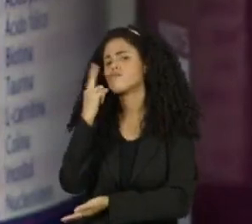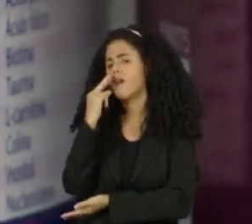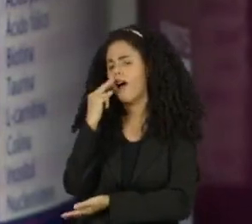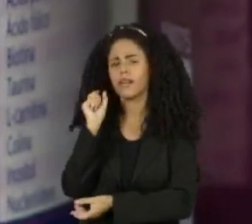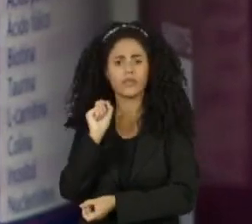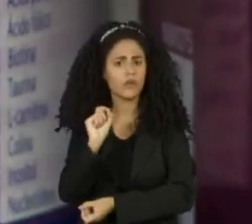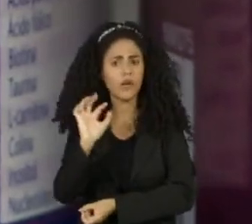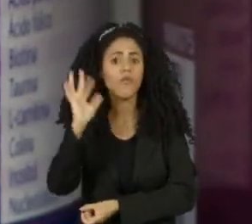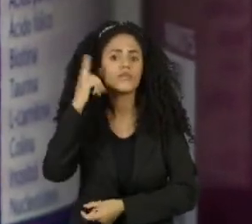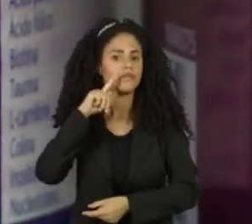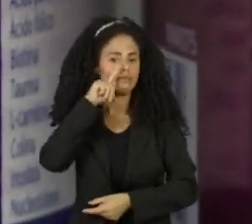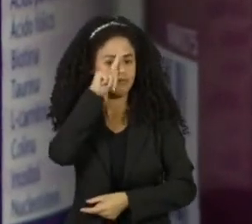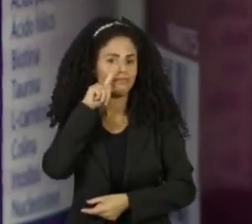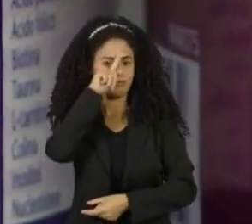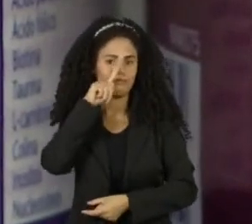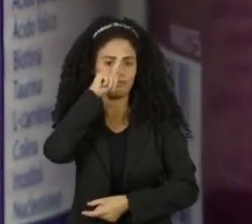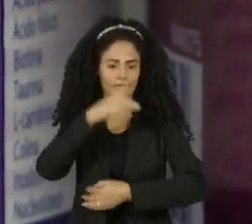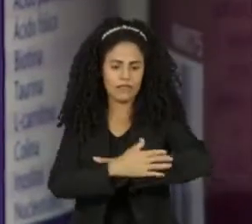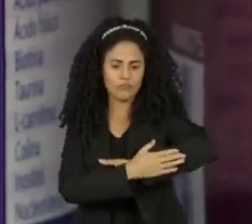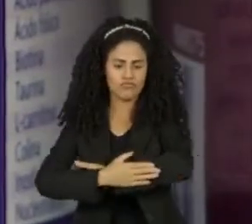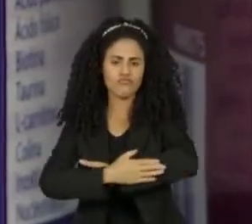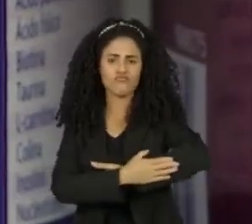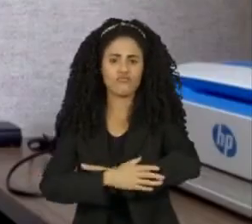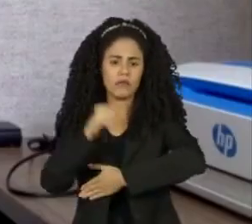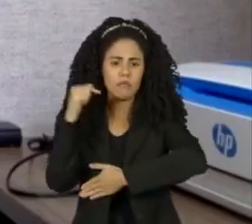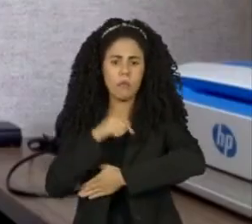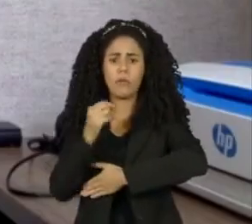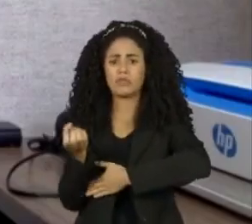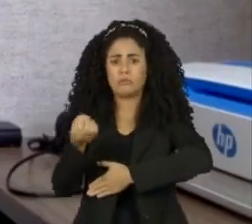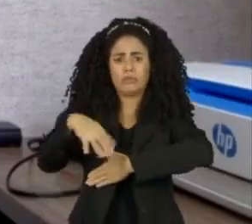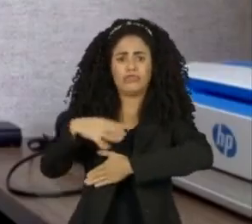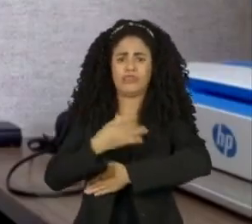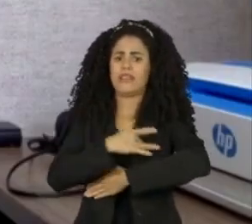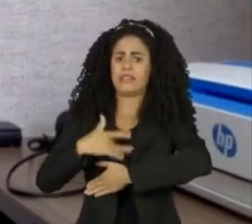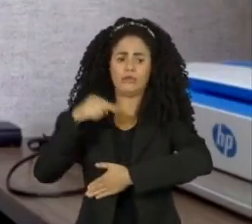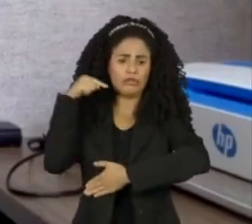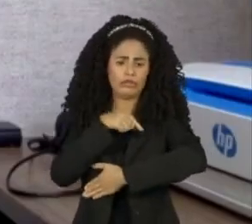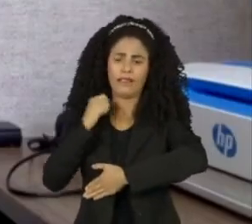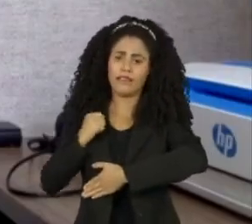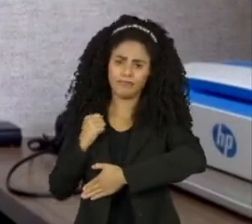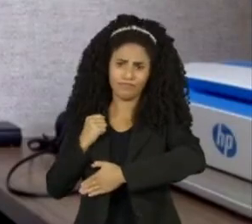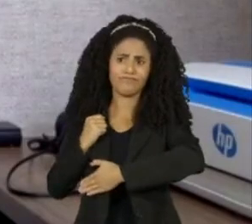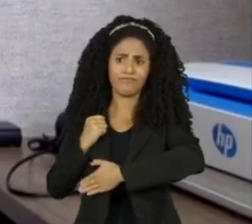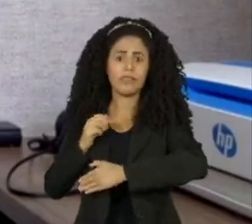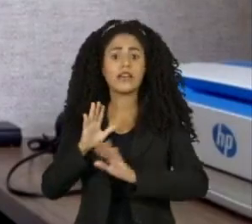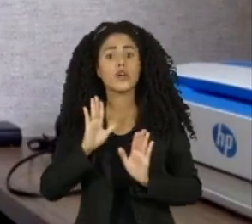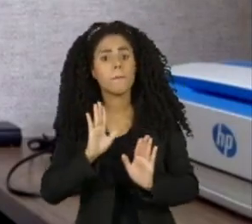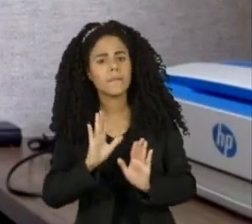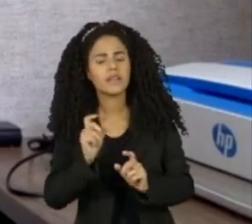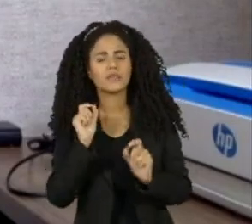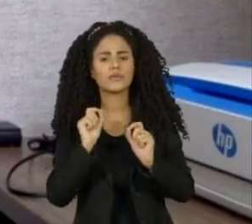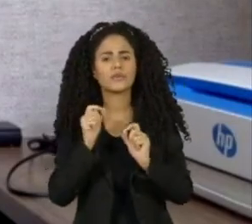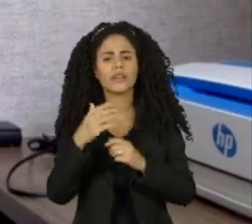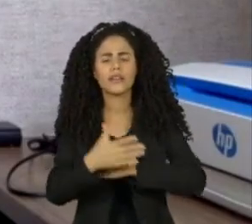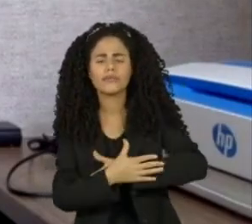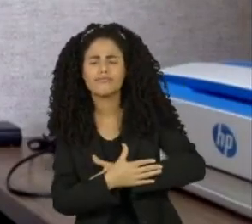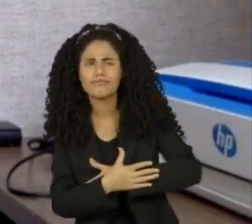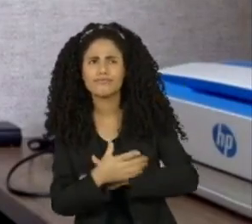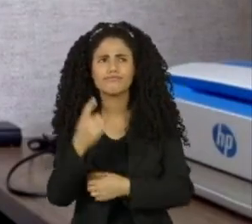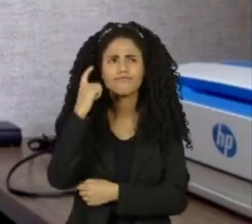o que pode prejudicar o desenvolvimento dos pequenos. Quando isso acontece desnecessariamente, sem uma real